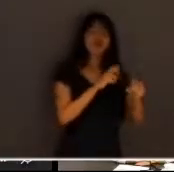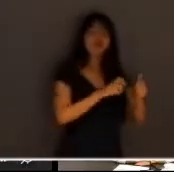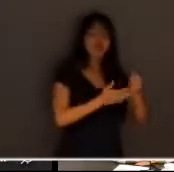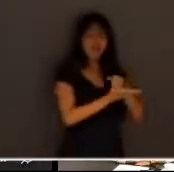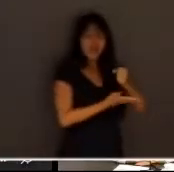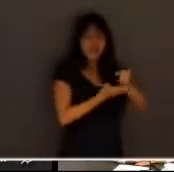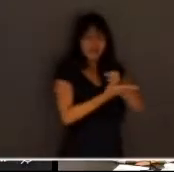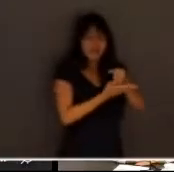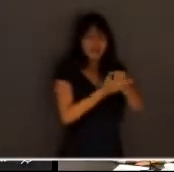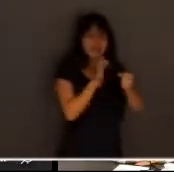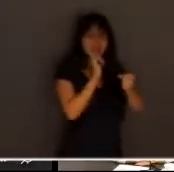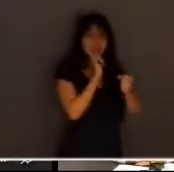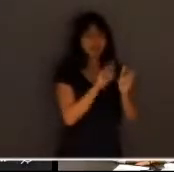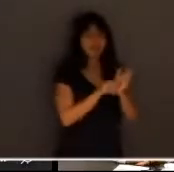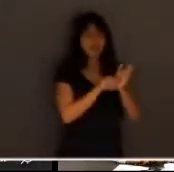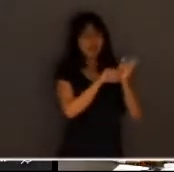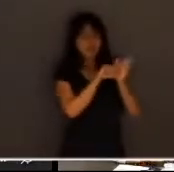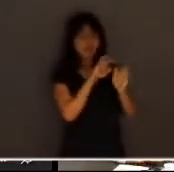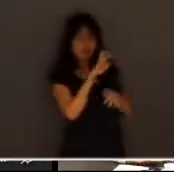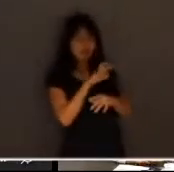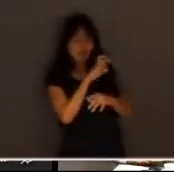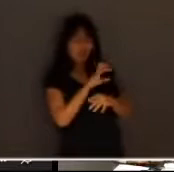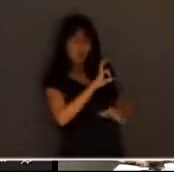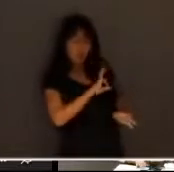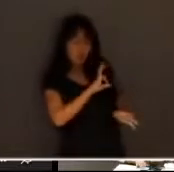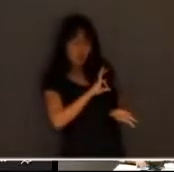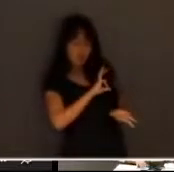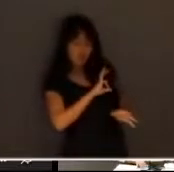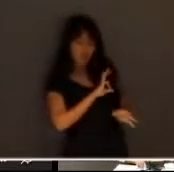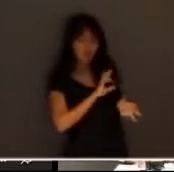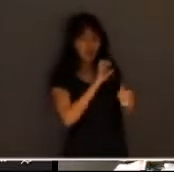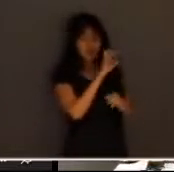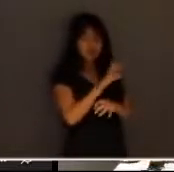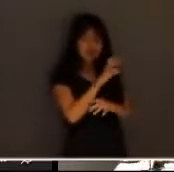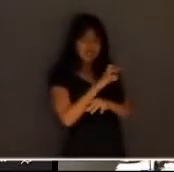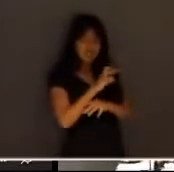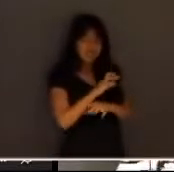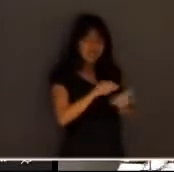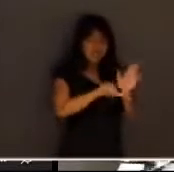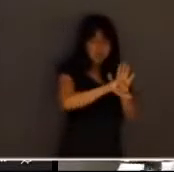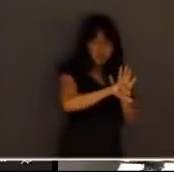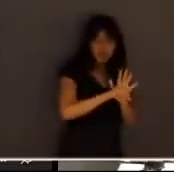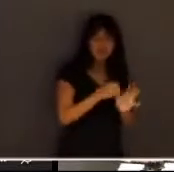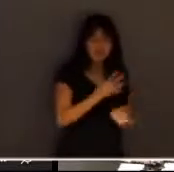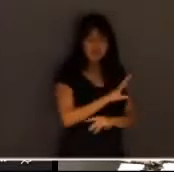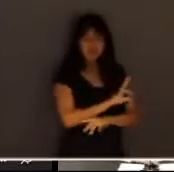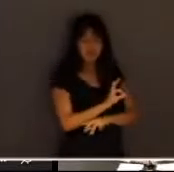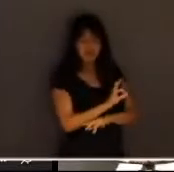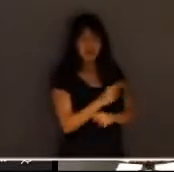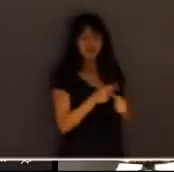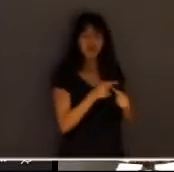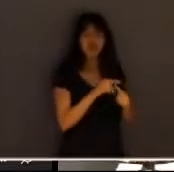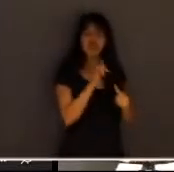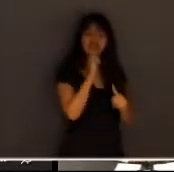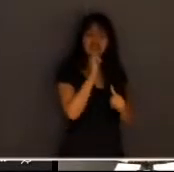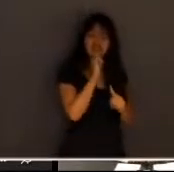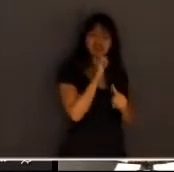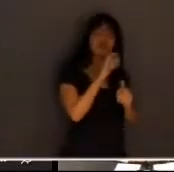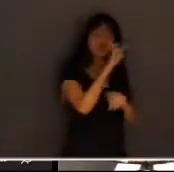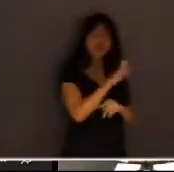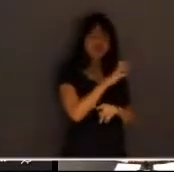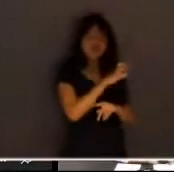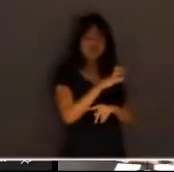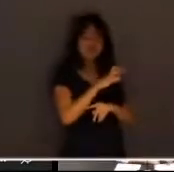uma investigação policial uma investigação criminal bem feita uma investigação policial tíbia de